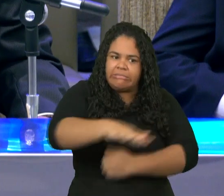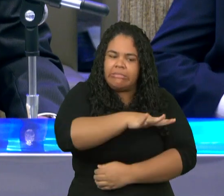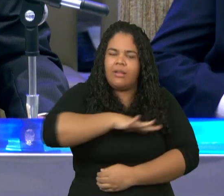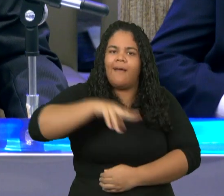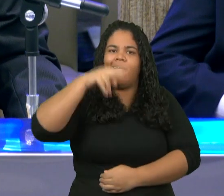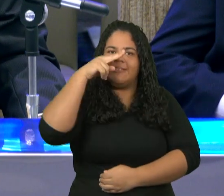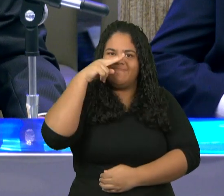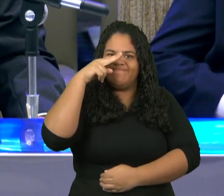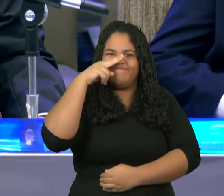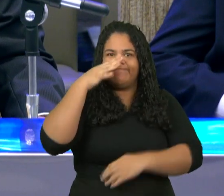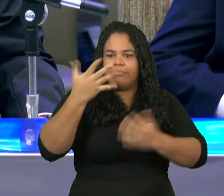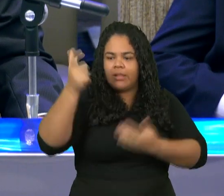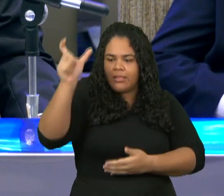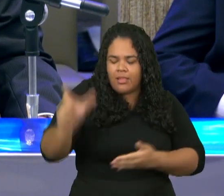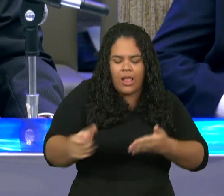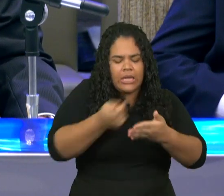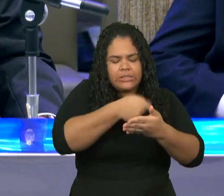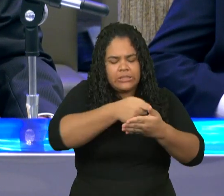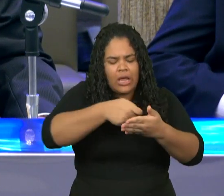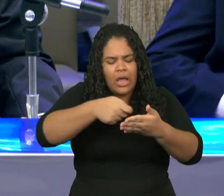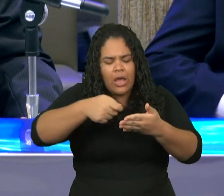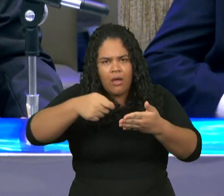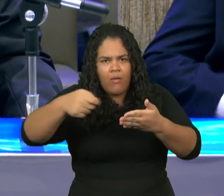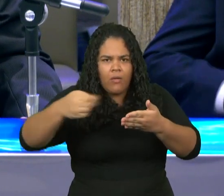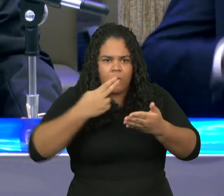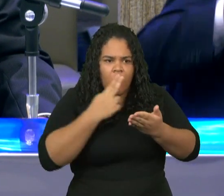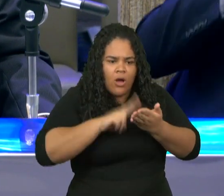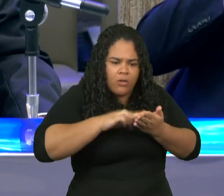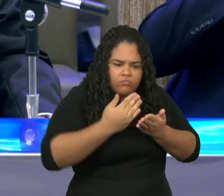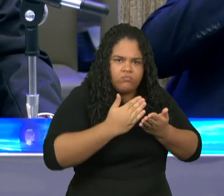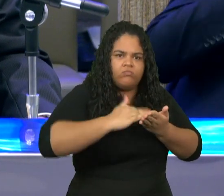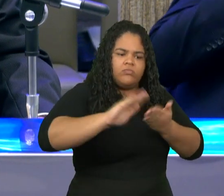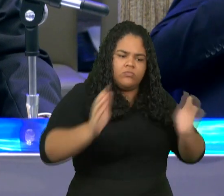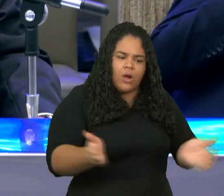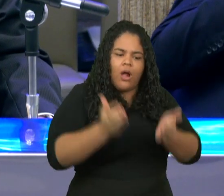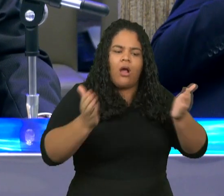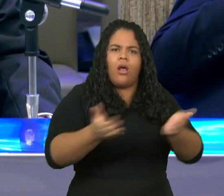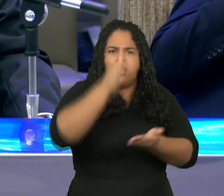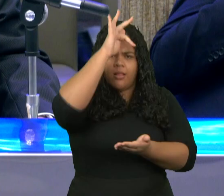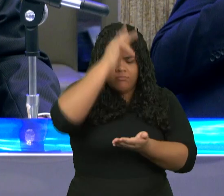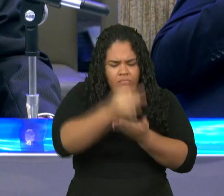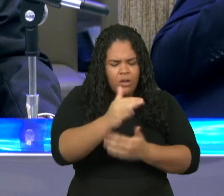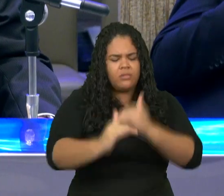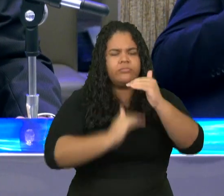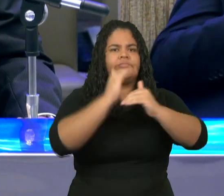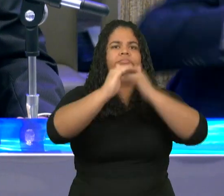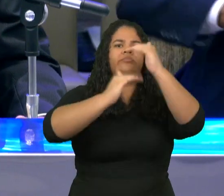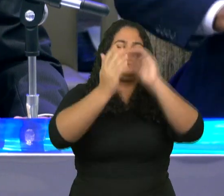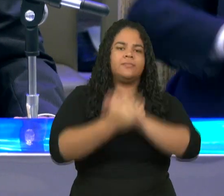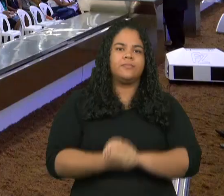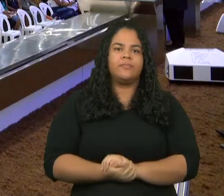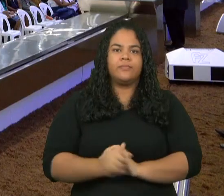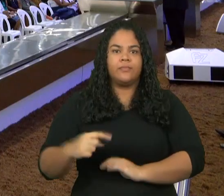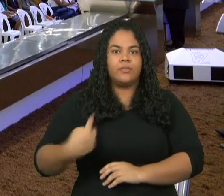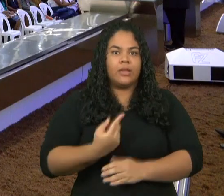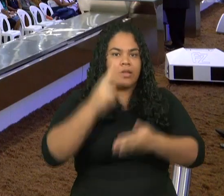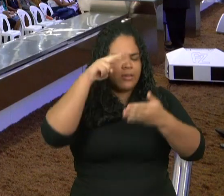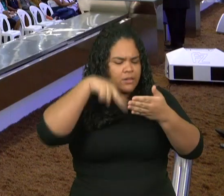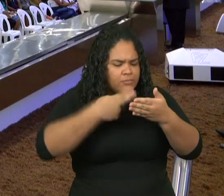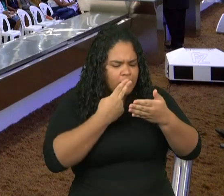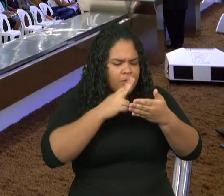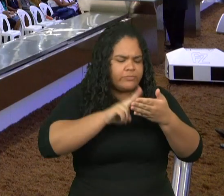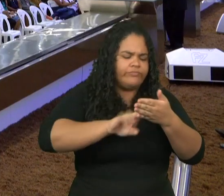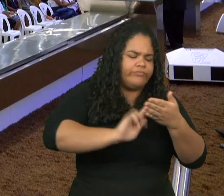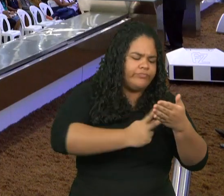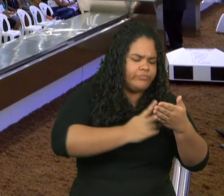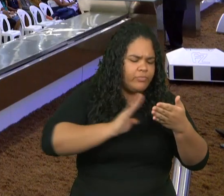encontramos nesta carta, nesta epístola, lições de grande importância para